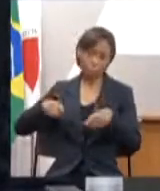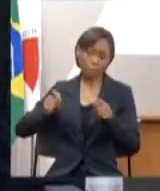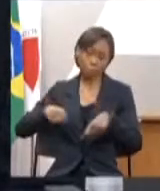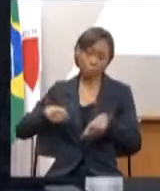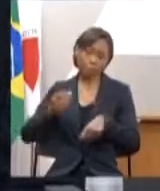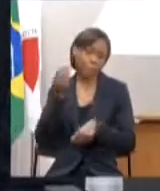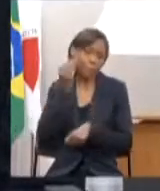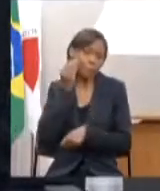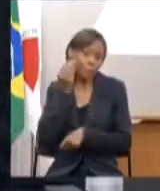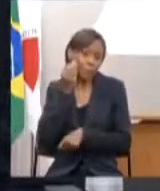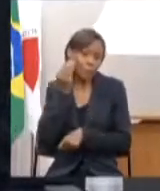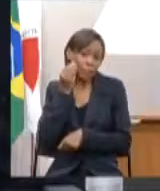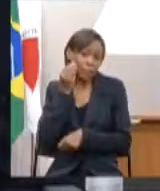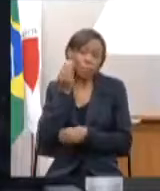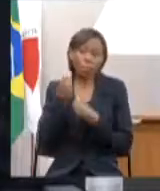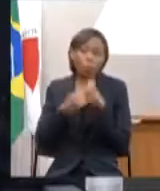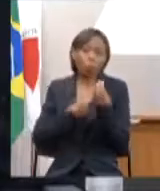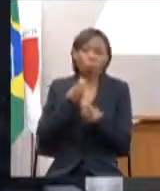consegue